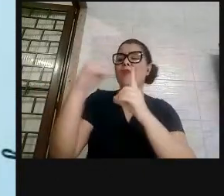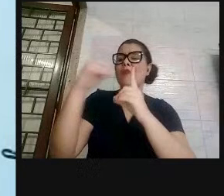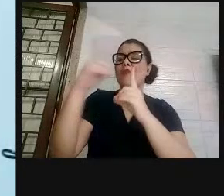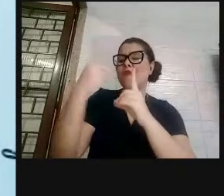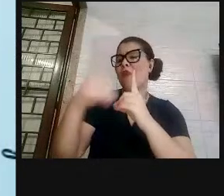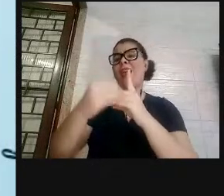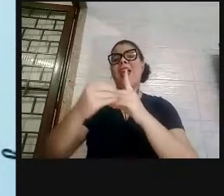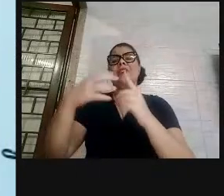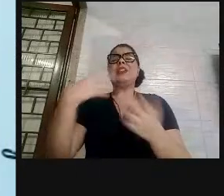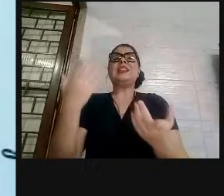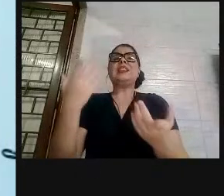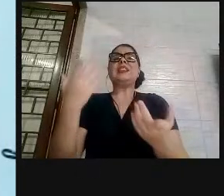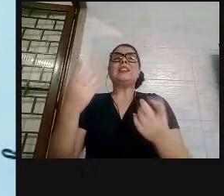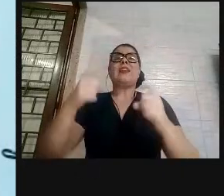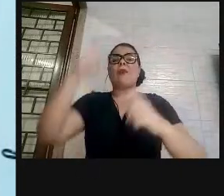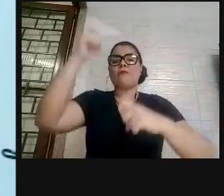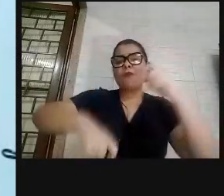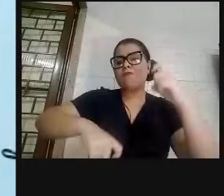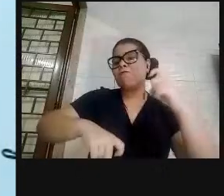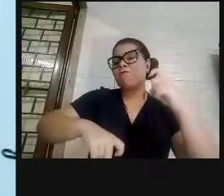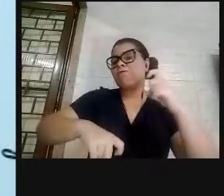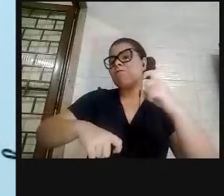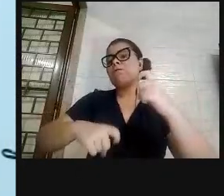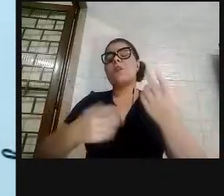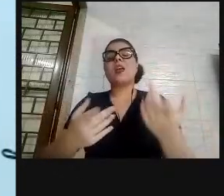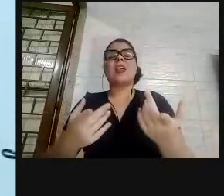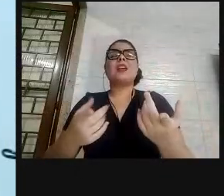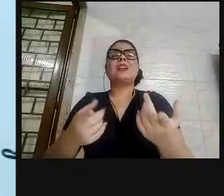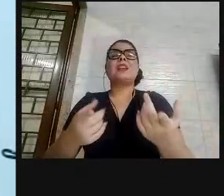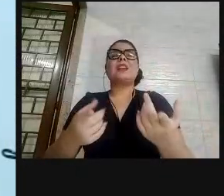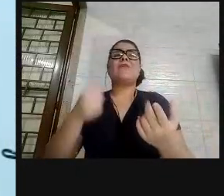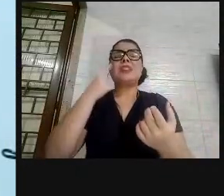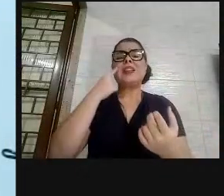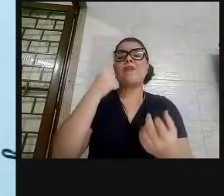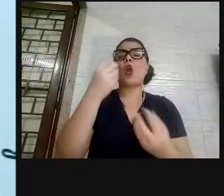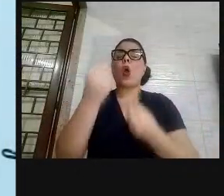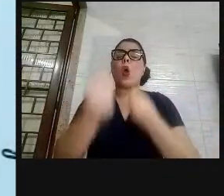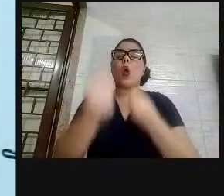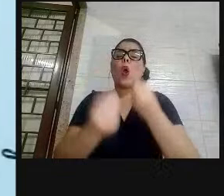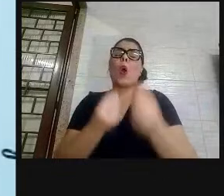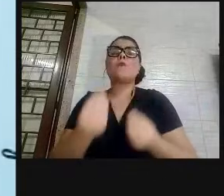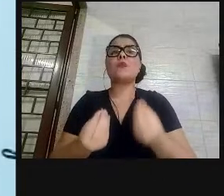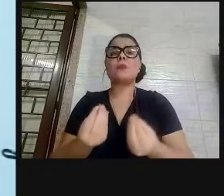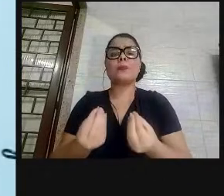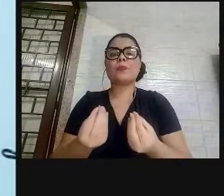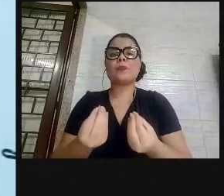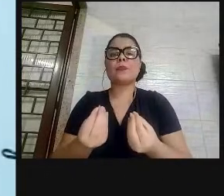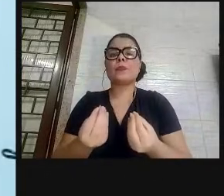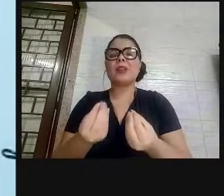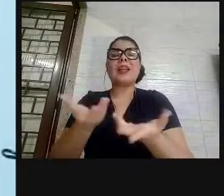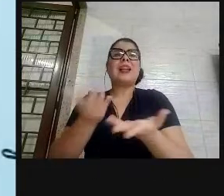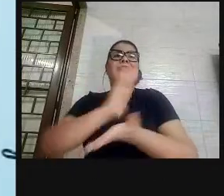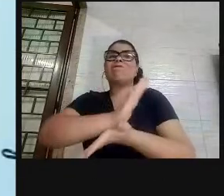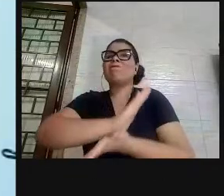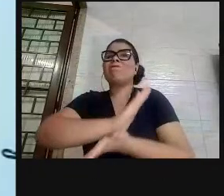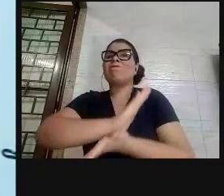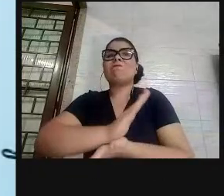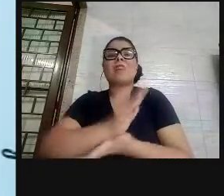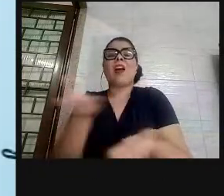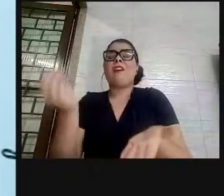violentadas, demonstra o grau de intolerância, o grau de estupidez que